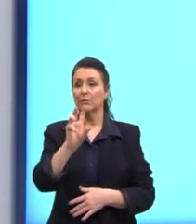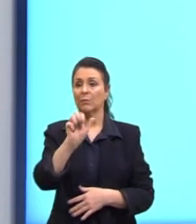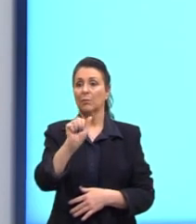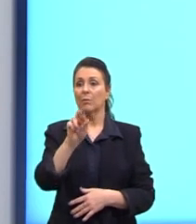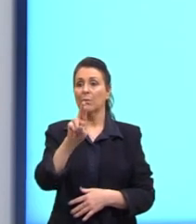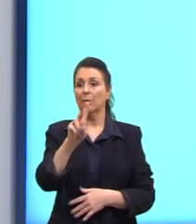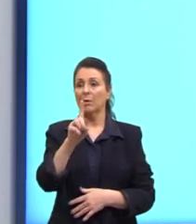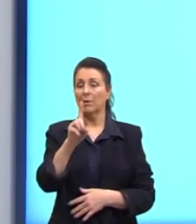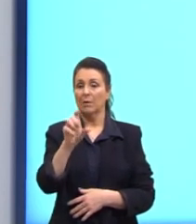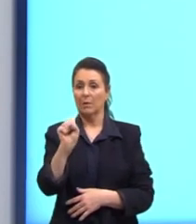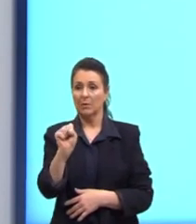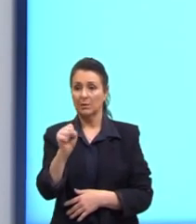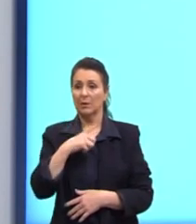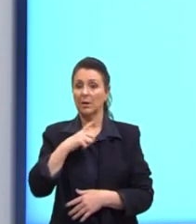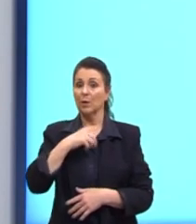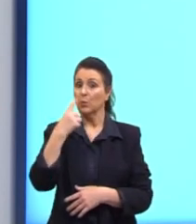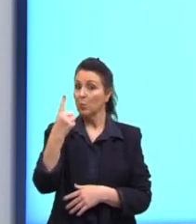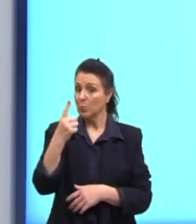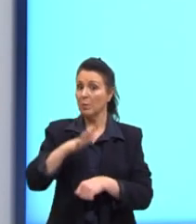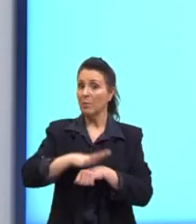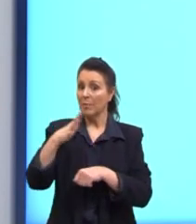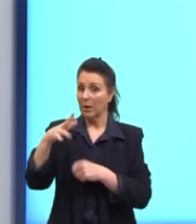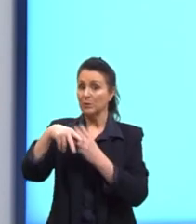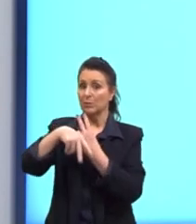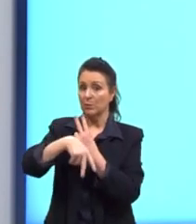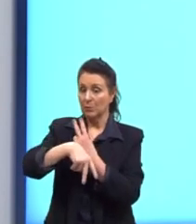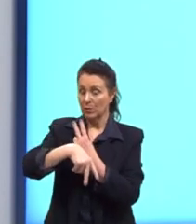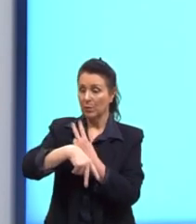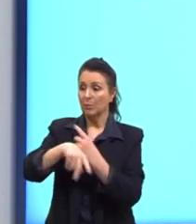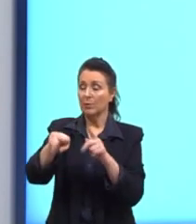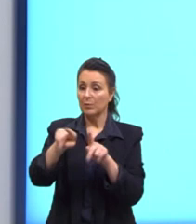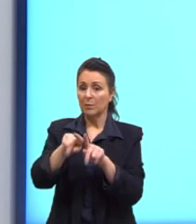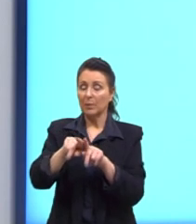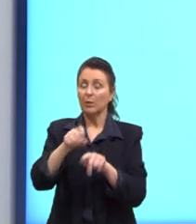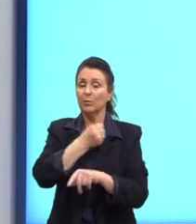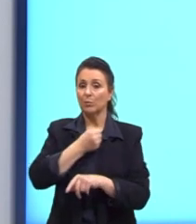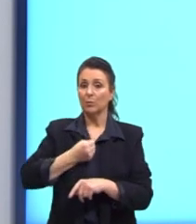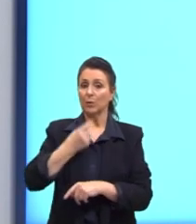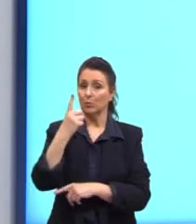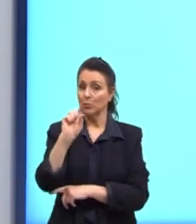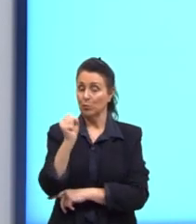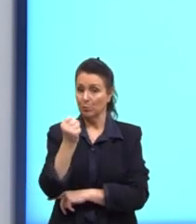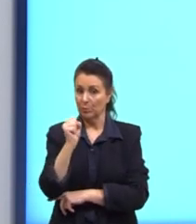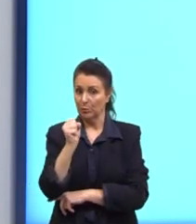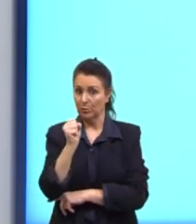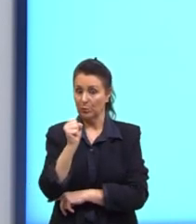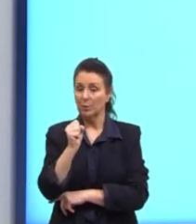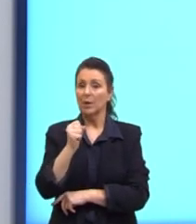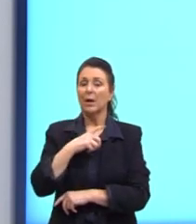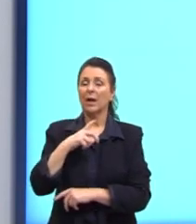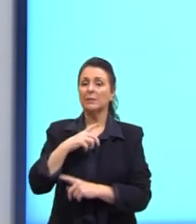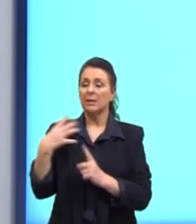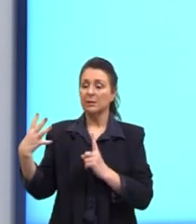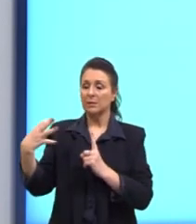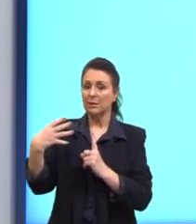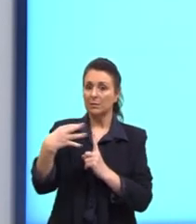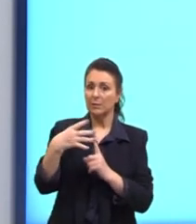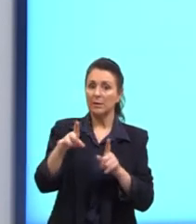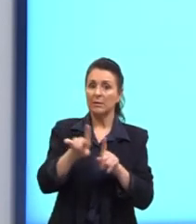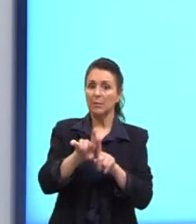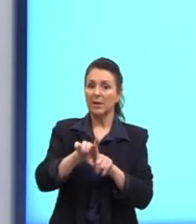par a mais no cromossomo de número 18. Essa síndrome também é